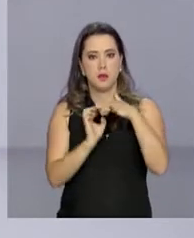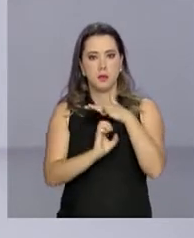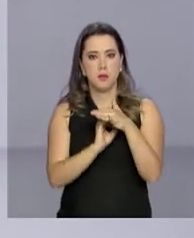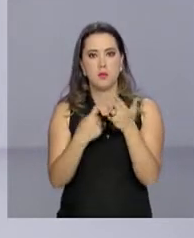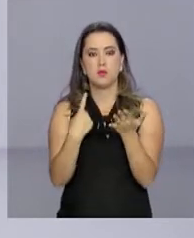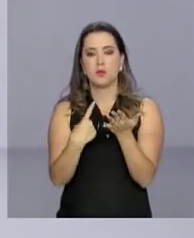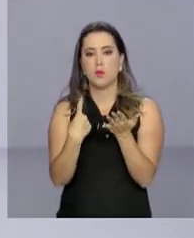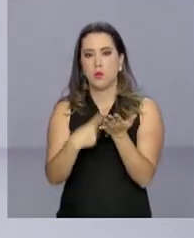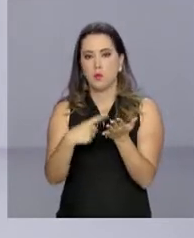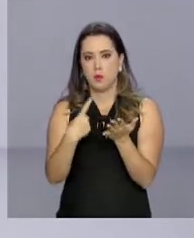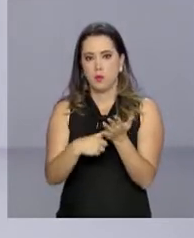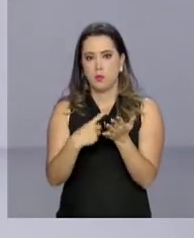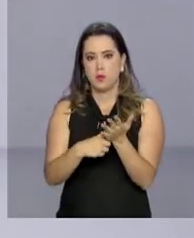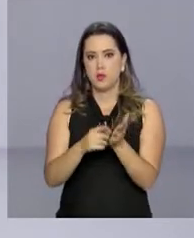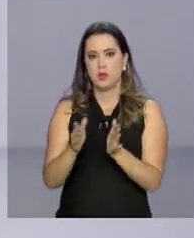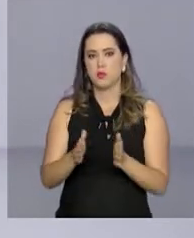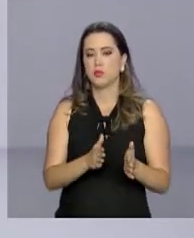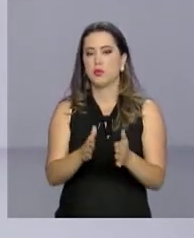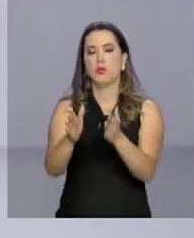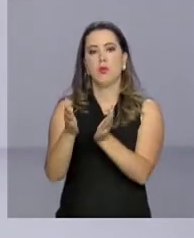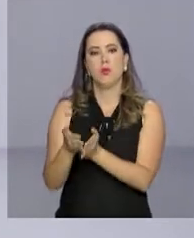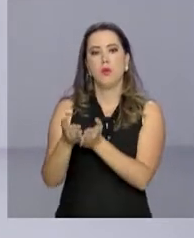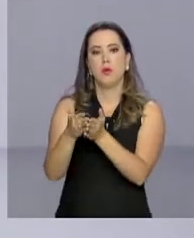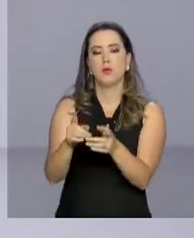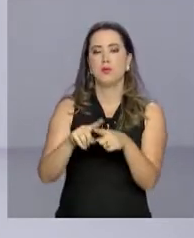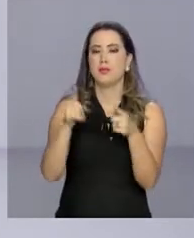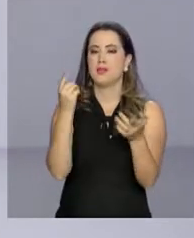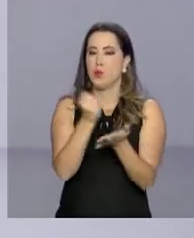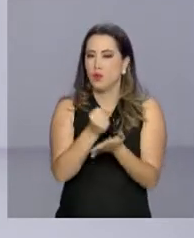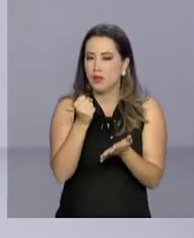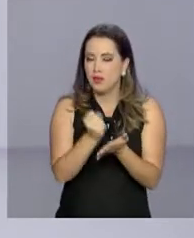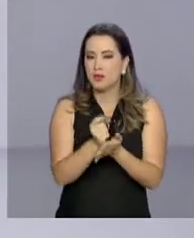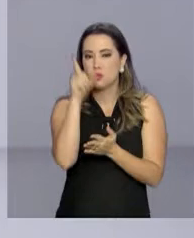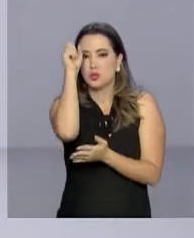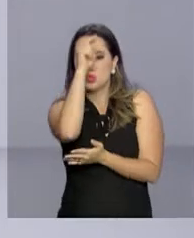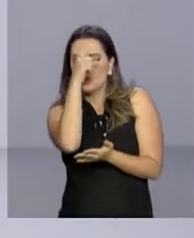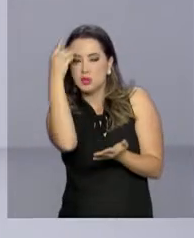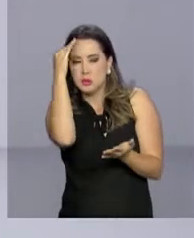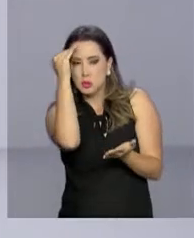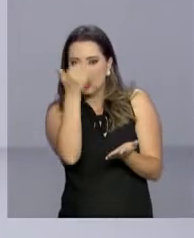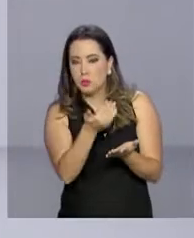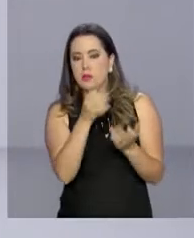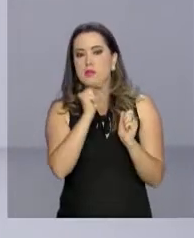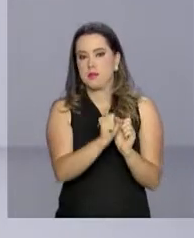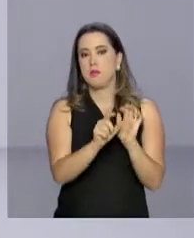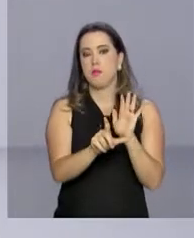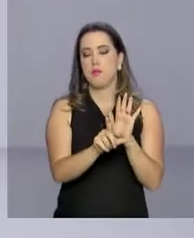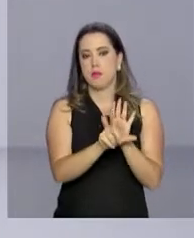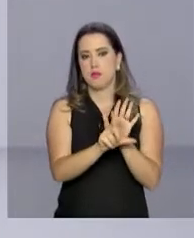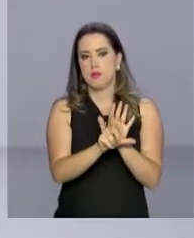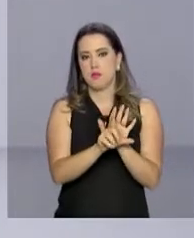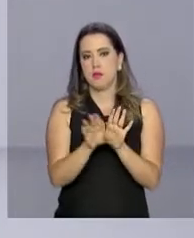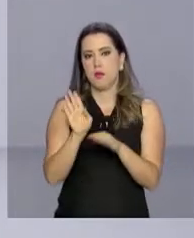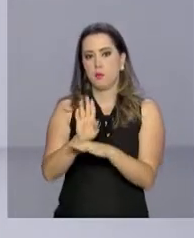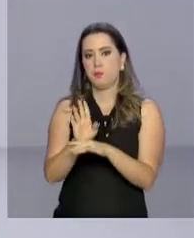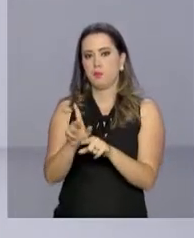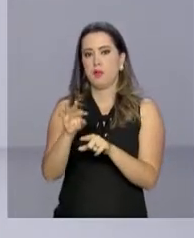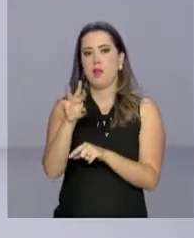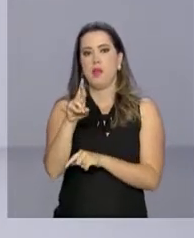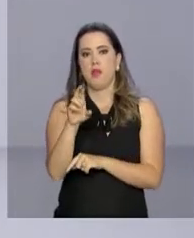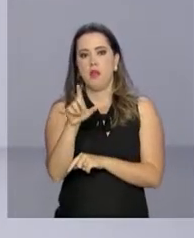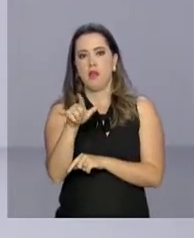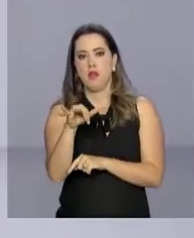portos e que passam por dificuldades no cumprimento dos contratos, possam optar pela relicitação. O objetivo é